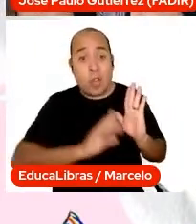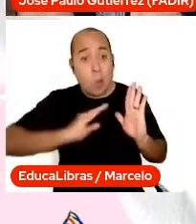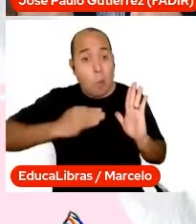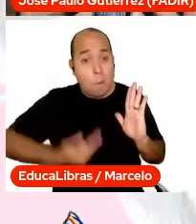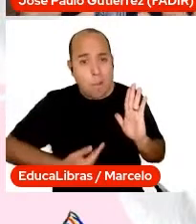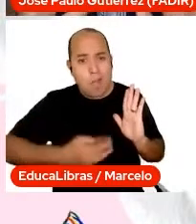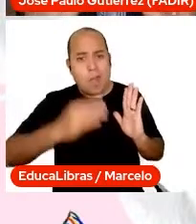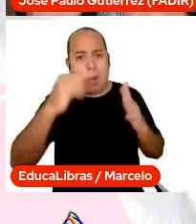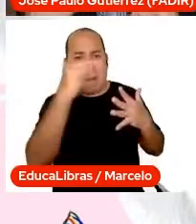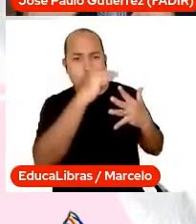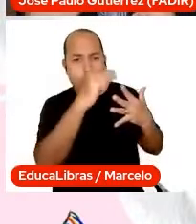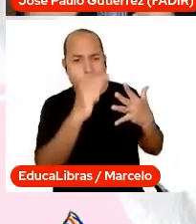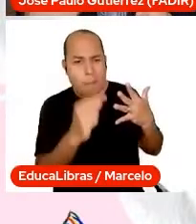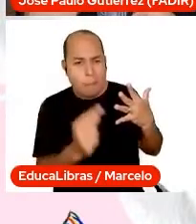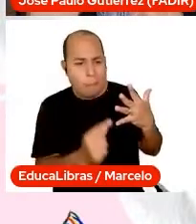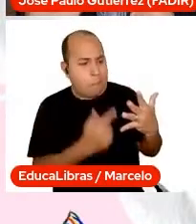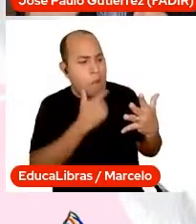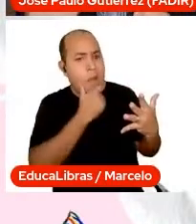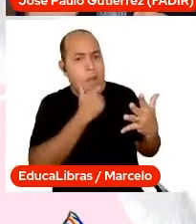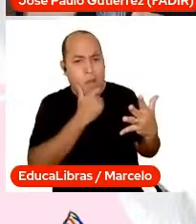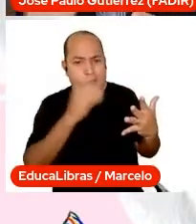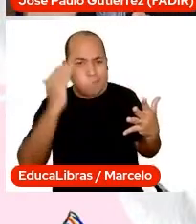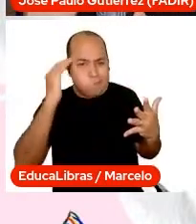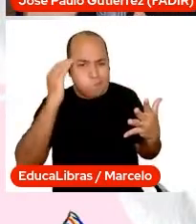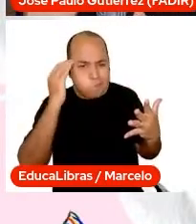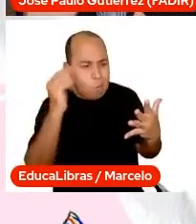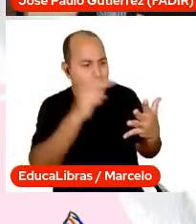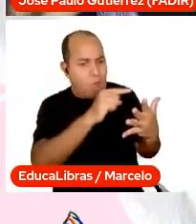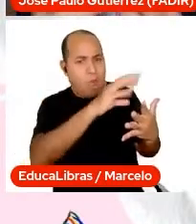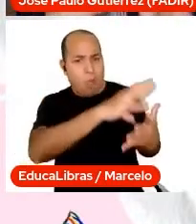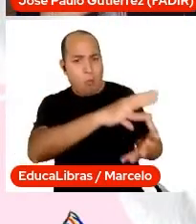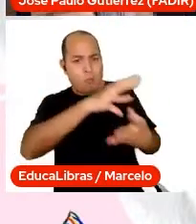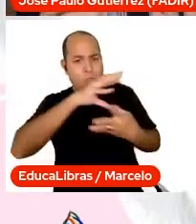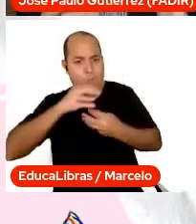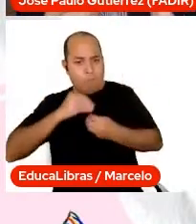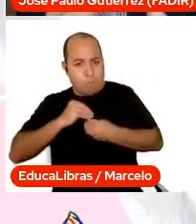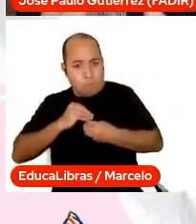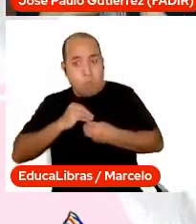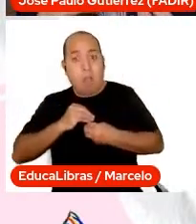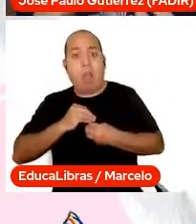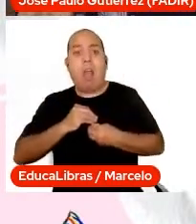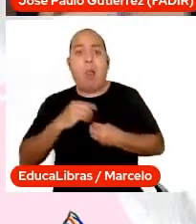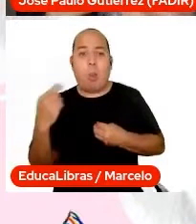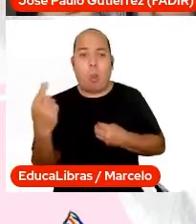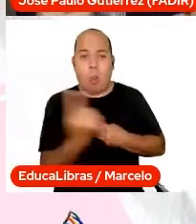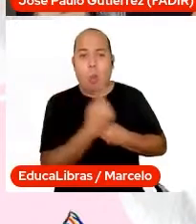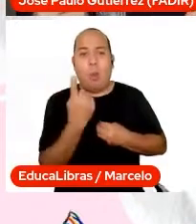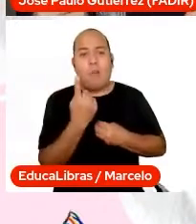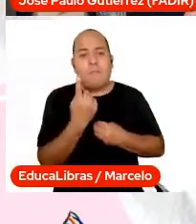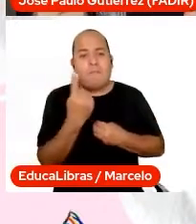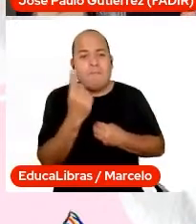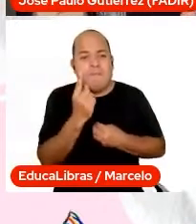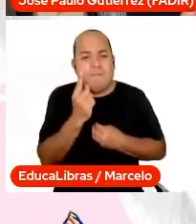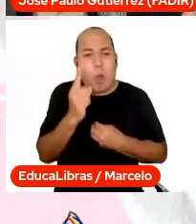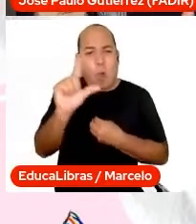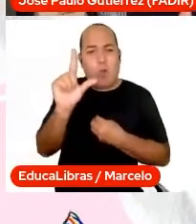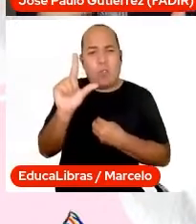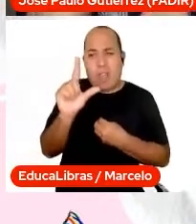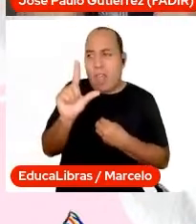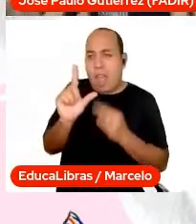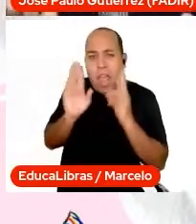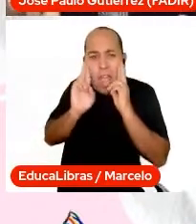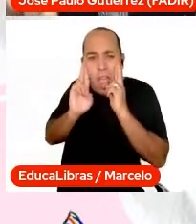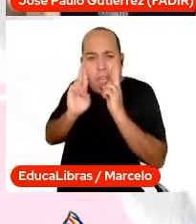é por meio dessa introspecção desses valores dos direitos humanos que nós buscamos realmente respeitar o outro,